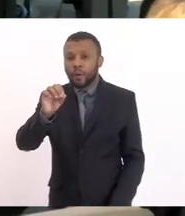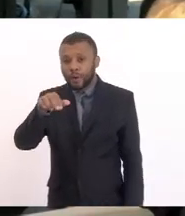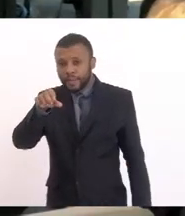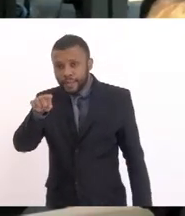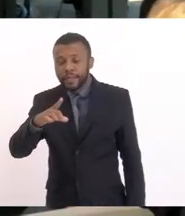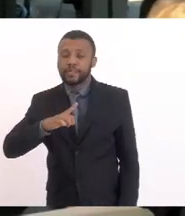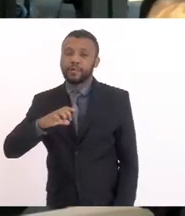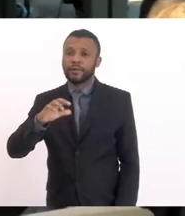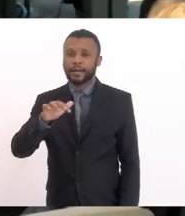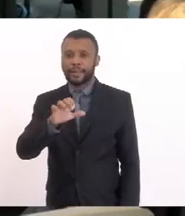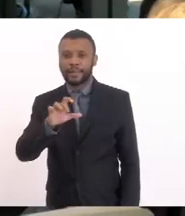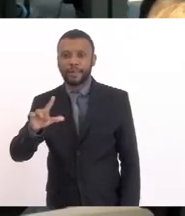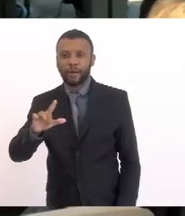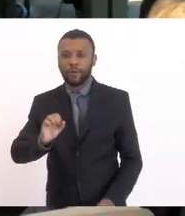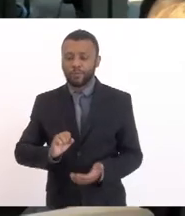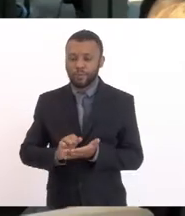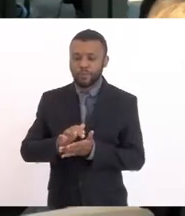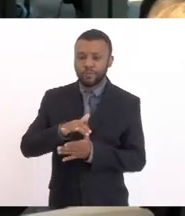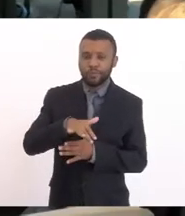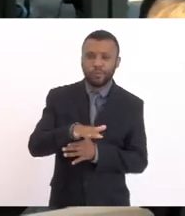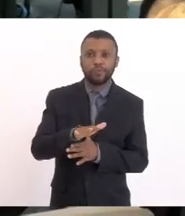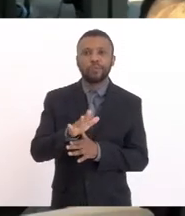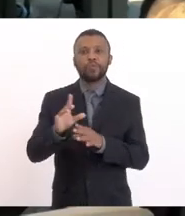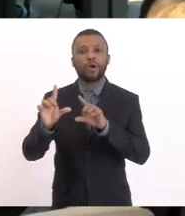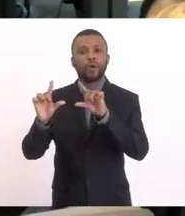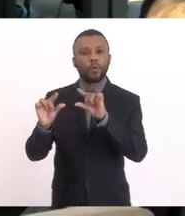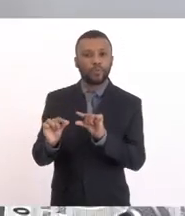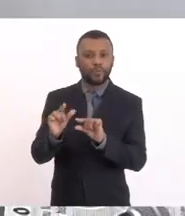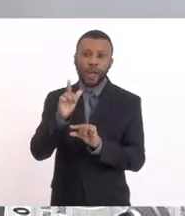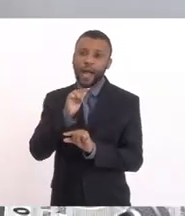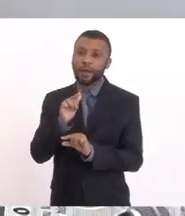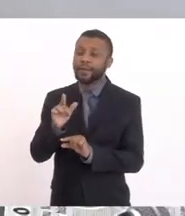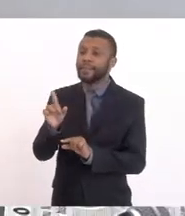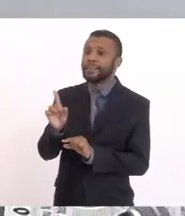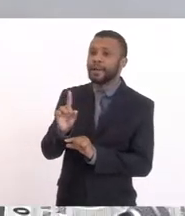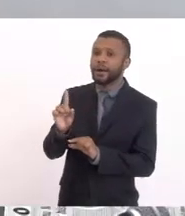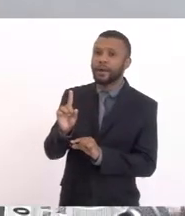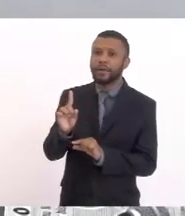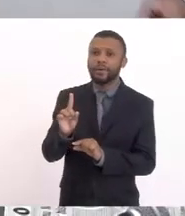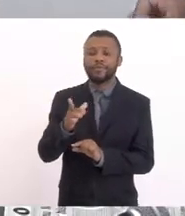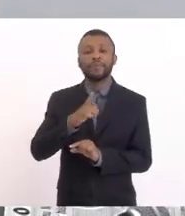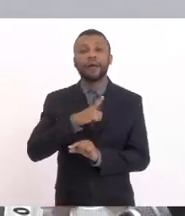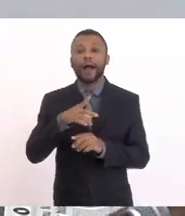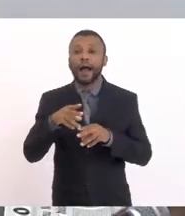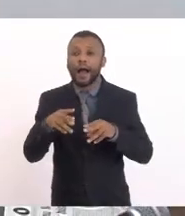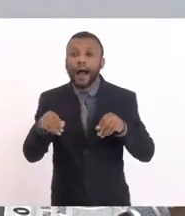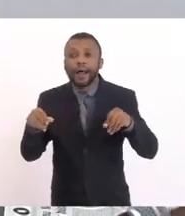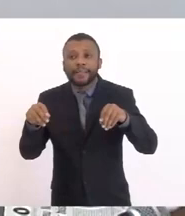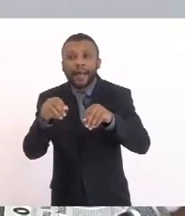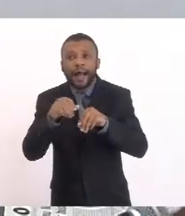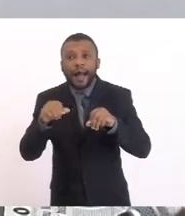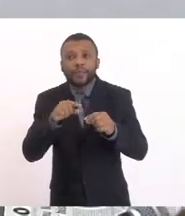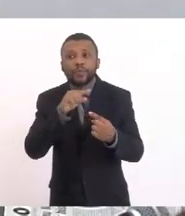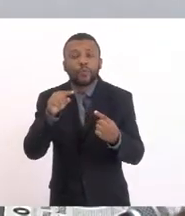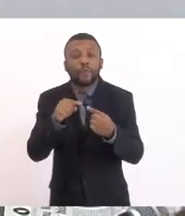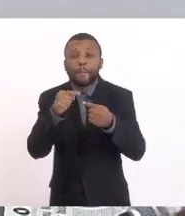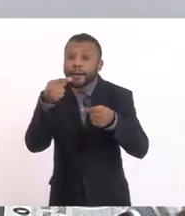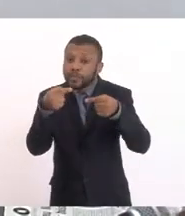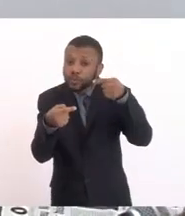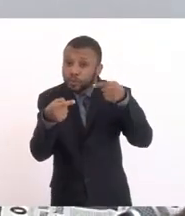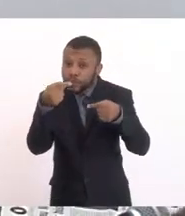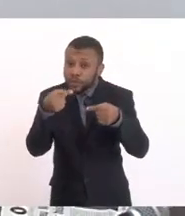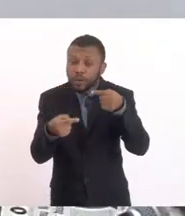Que foi Assoreado Assoreado não Ele foi Ele foi Como é que se fala Aterrado para a construção Da litorânea